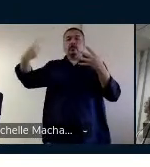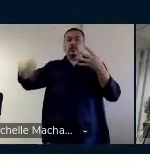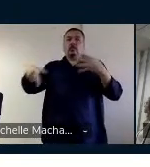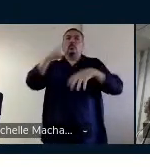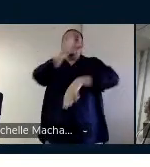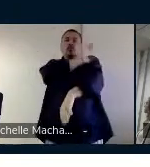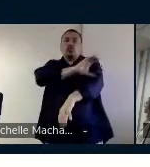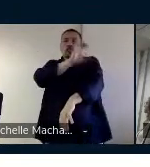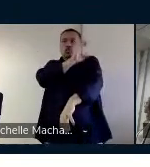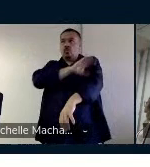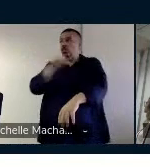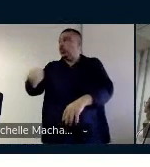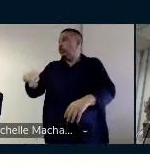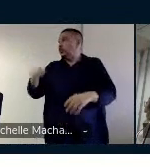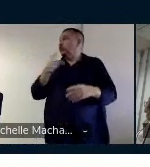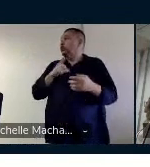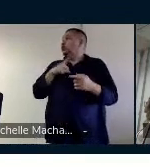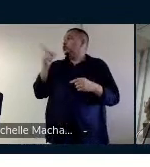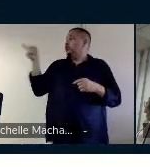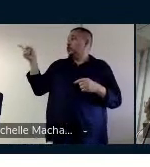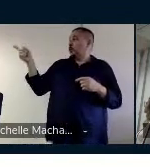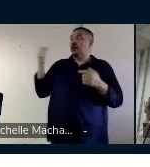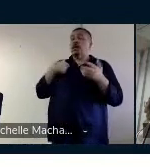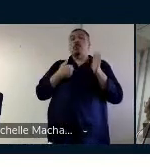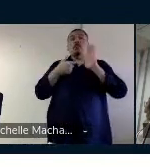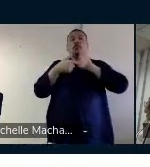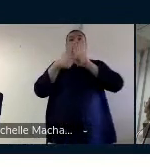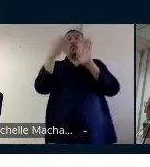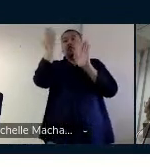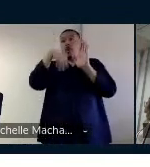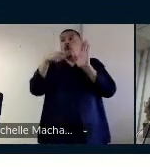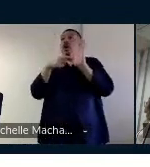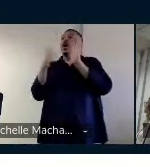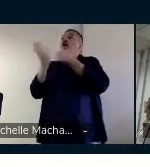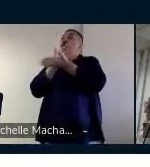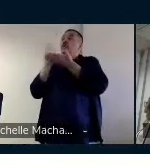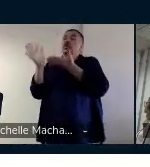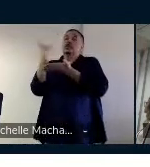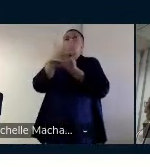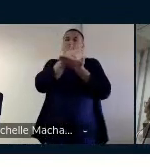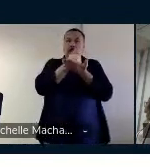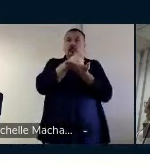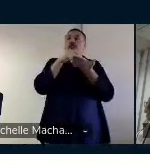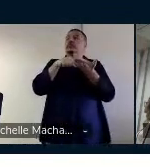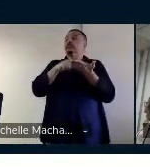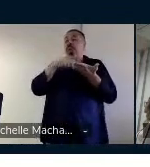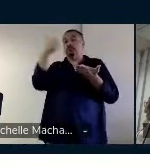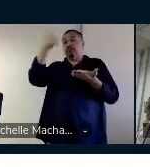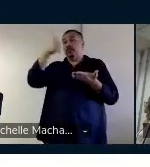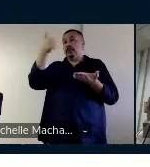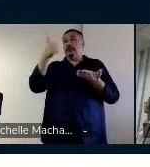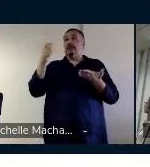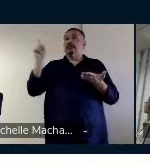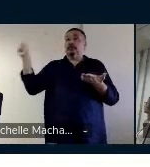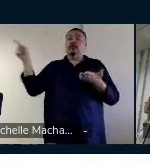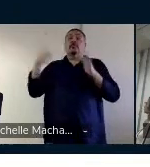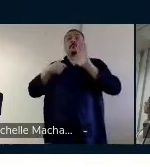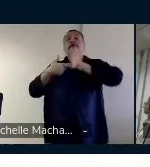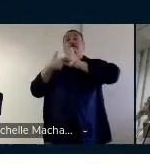Aqui tem a demonstração de alguns dados extraídos do chat. Primeiramente, esse dado que